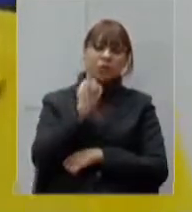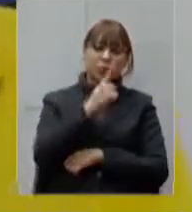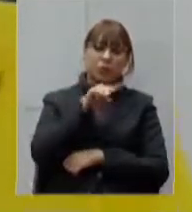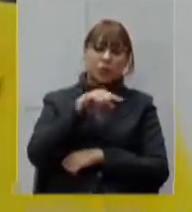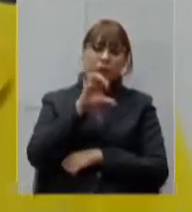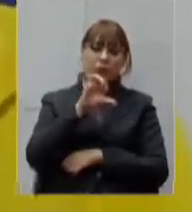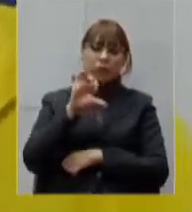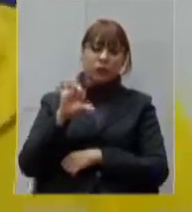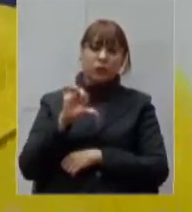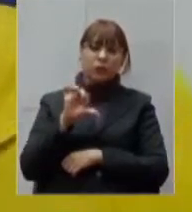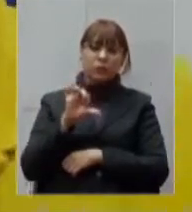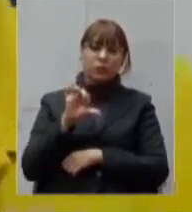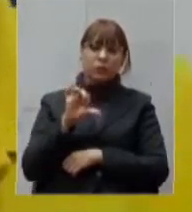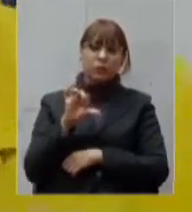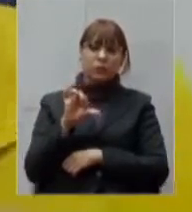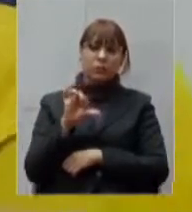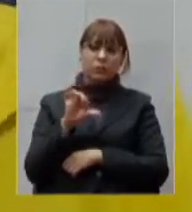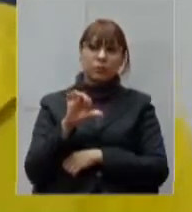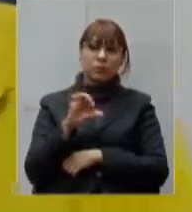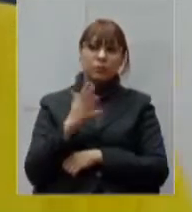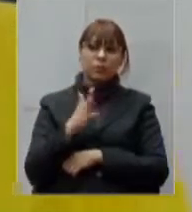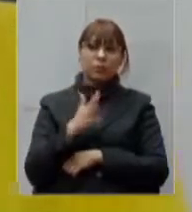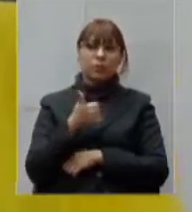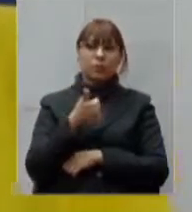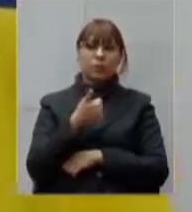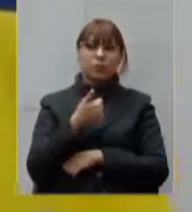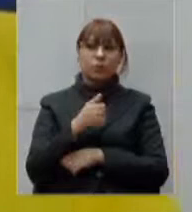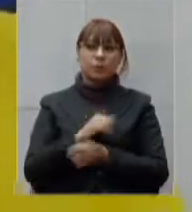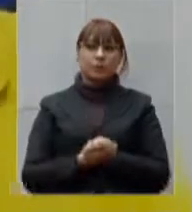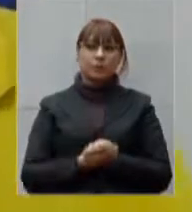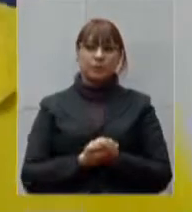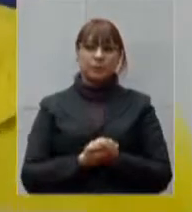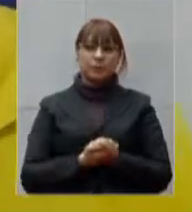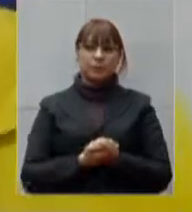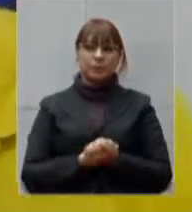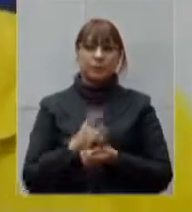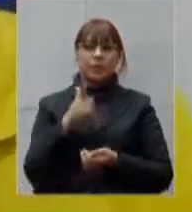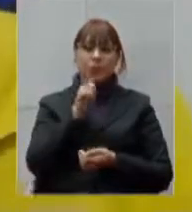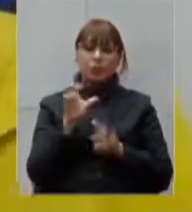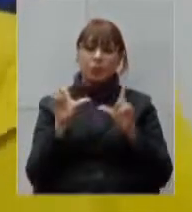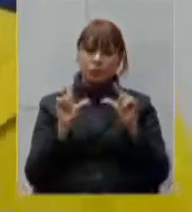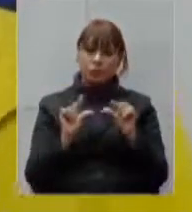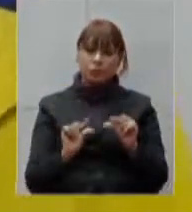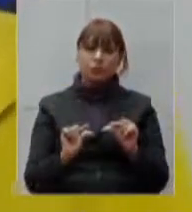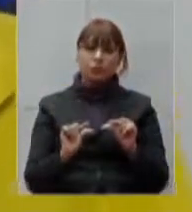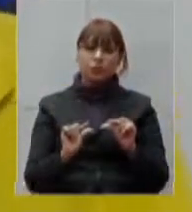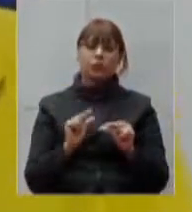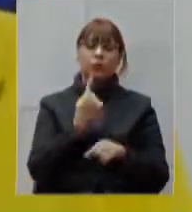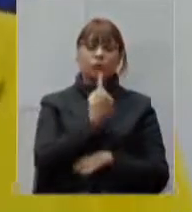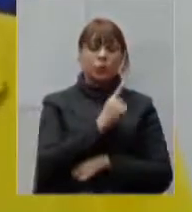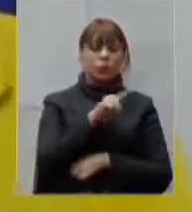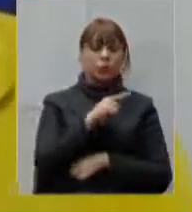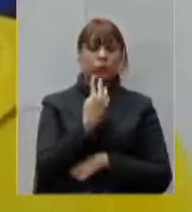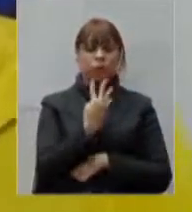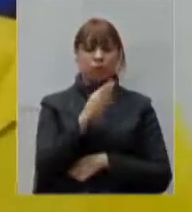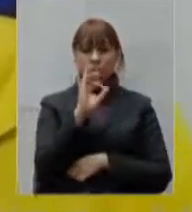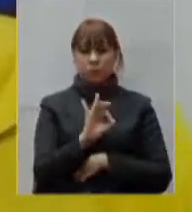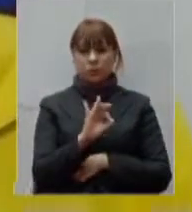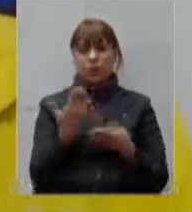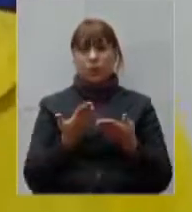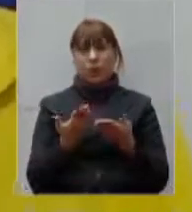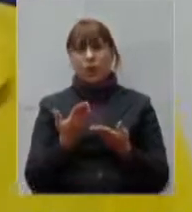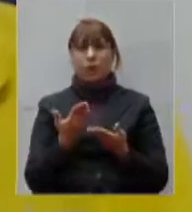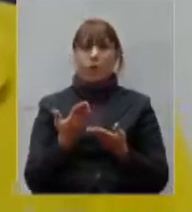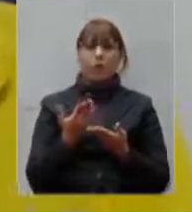ou seja, praticamente infectando dois, conseguimos diminuir para 1,4 e agora chegamos